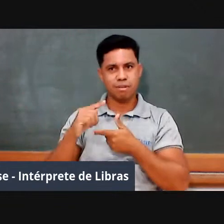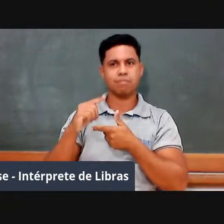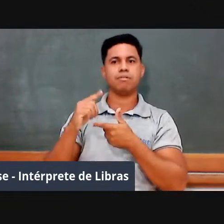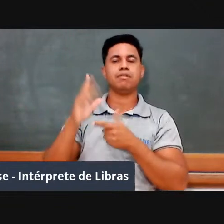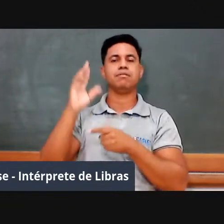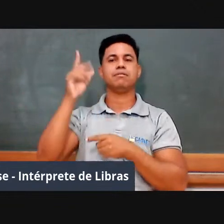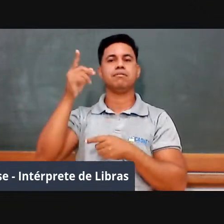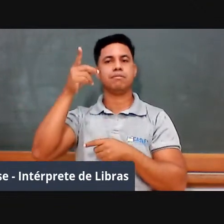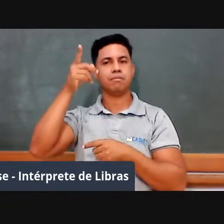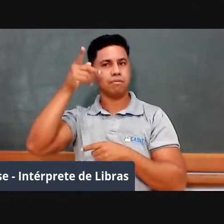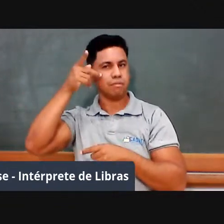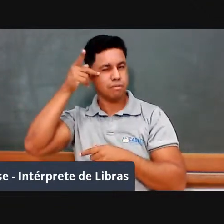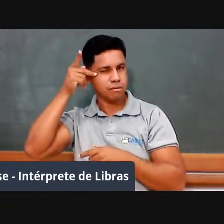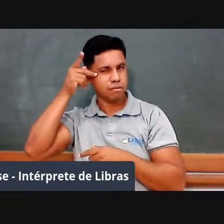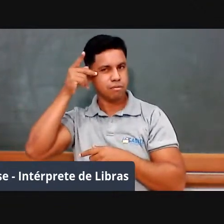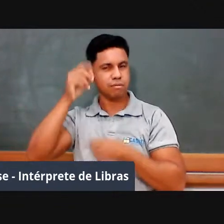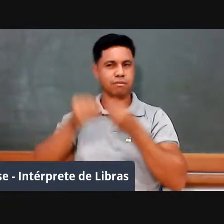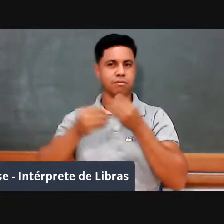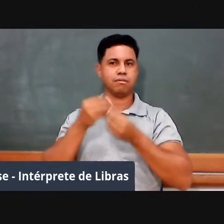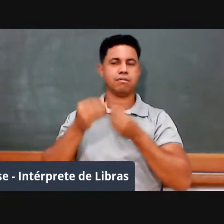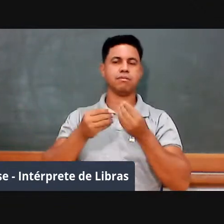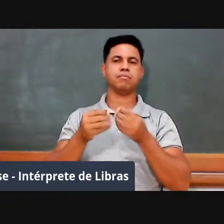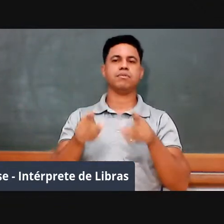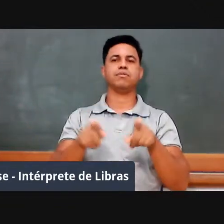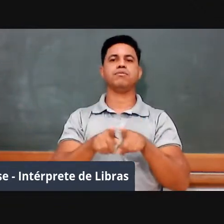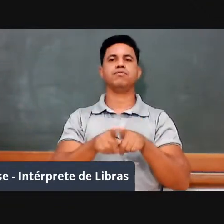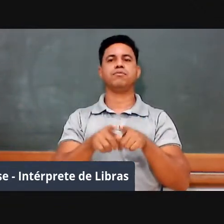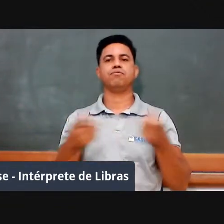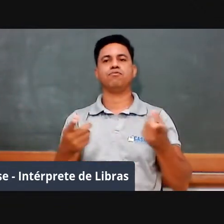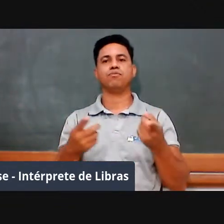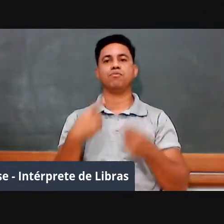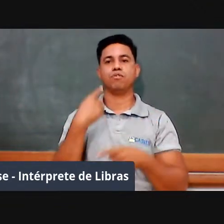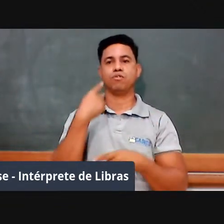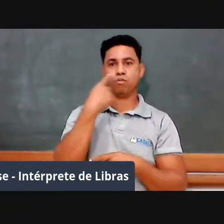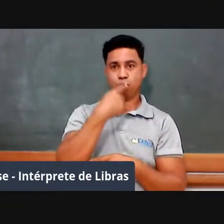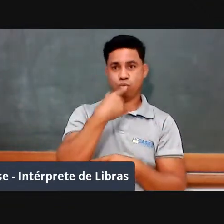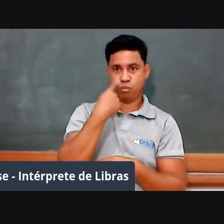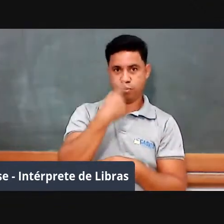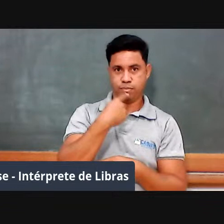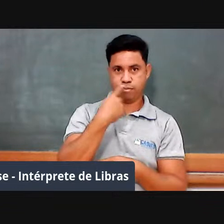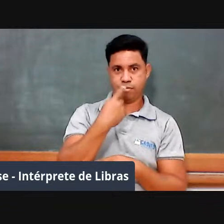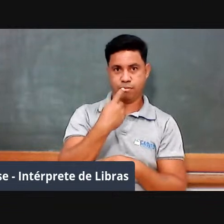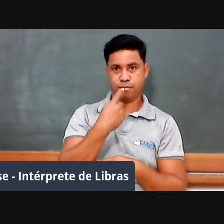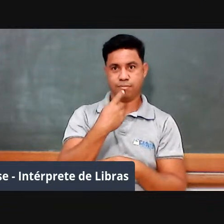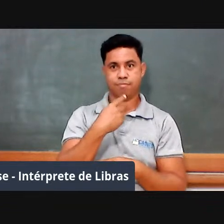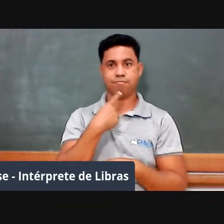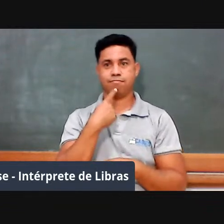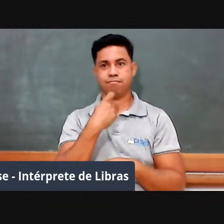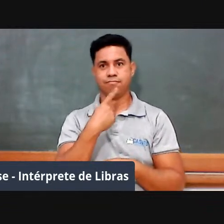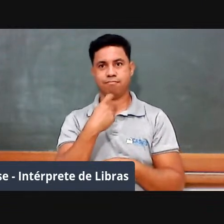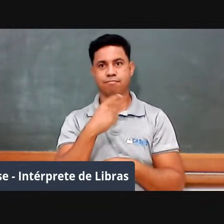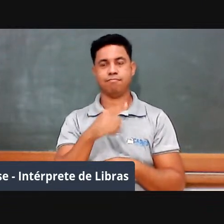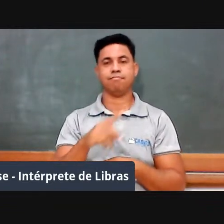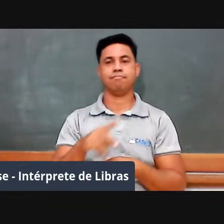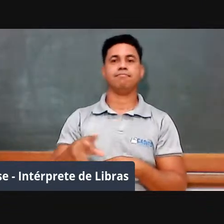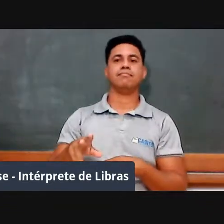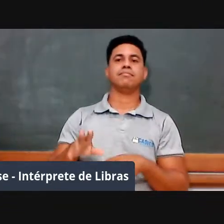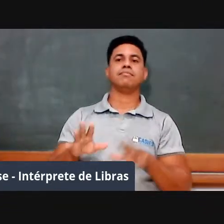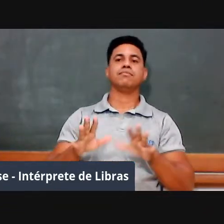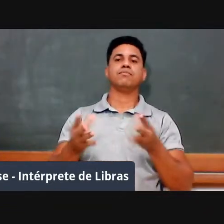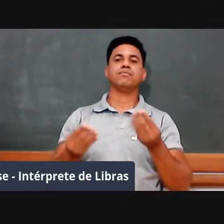estou com batom e não estou usando meus óculos nesse momento. É com muita alegria